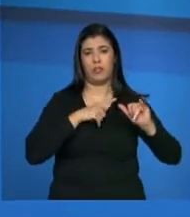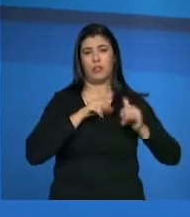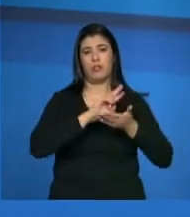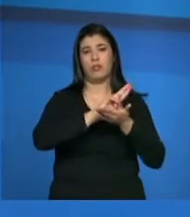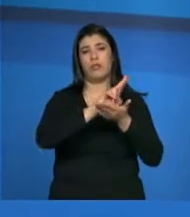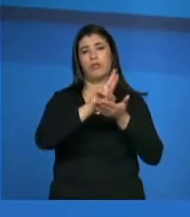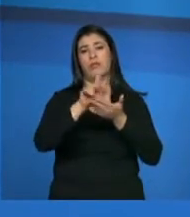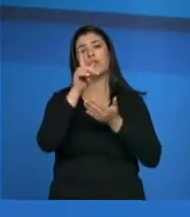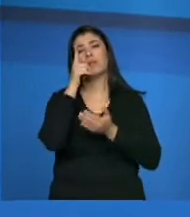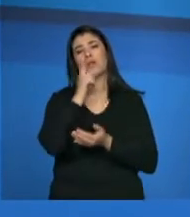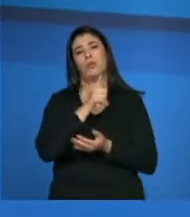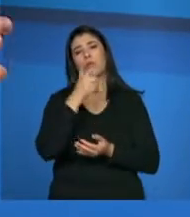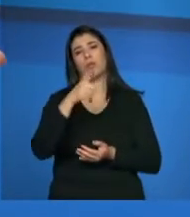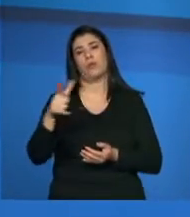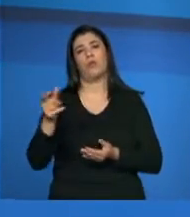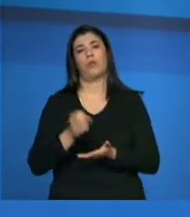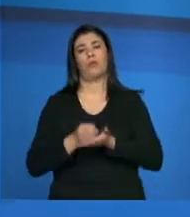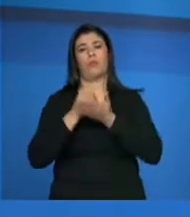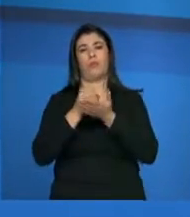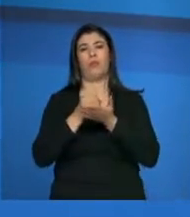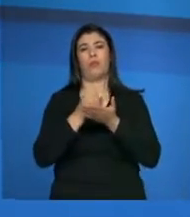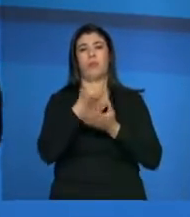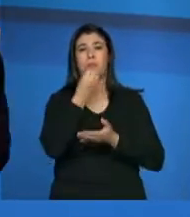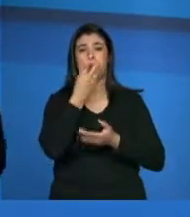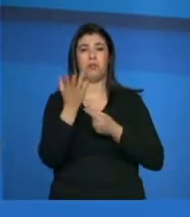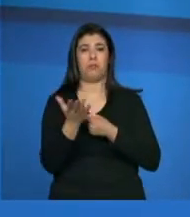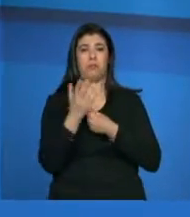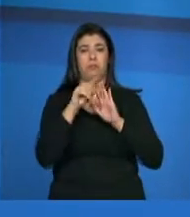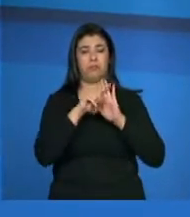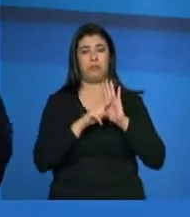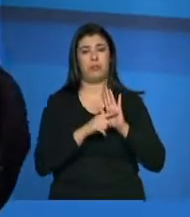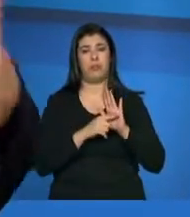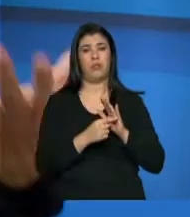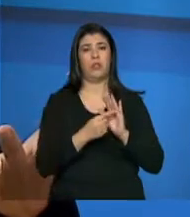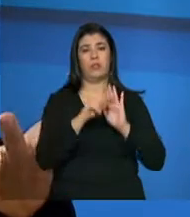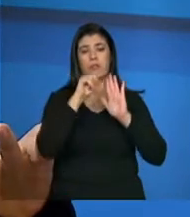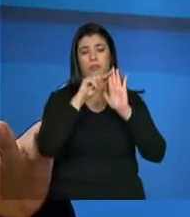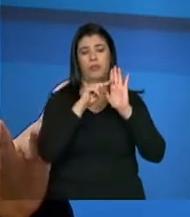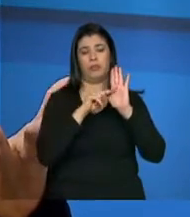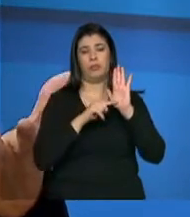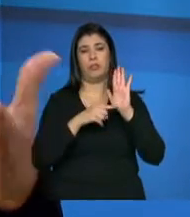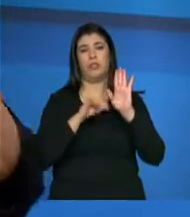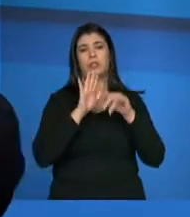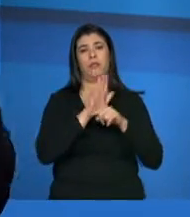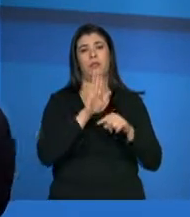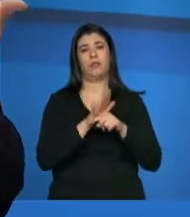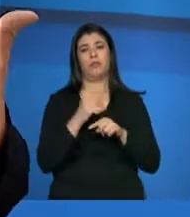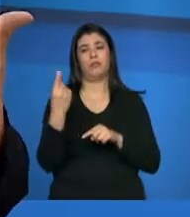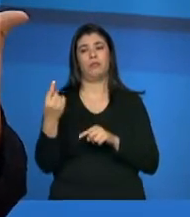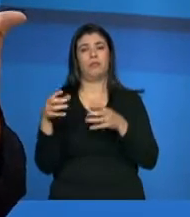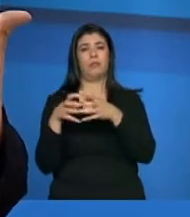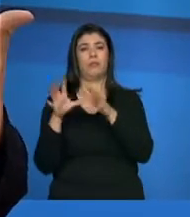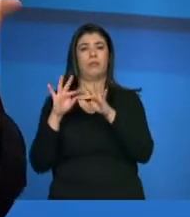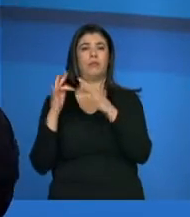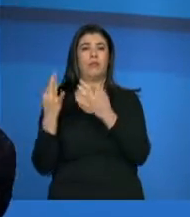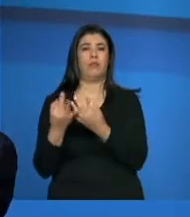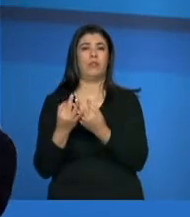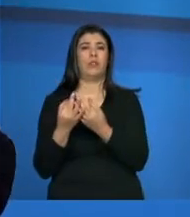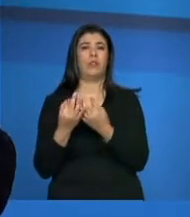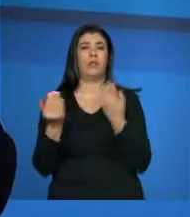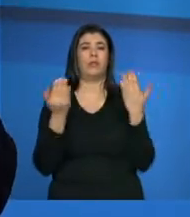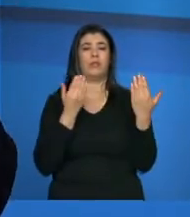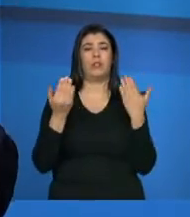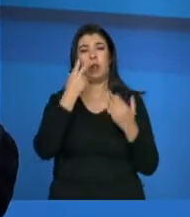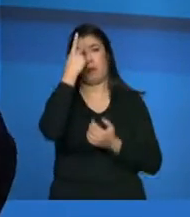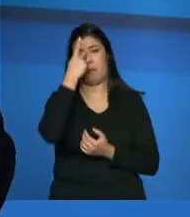benefícios. a esses, a aqueles, cada um vai de acordo com a situação da família. Então, o a gente vislumbra, eu acho que